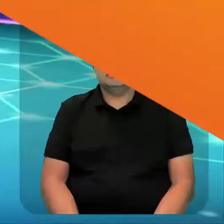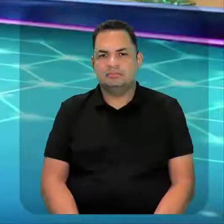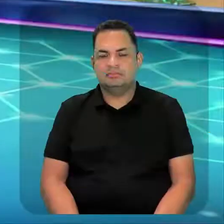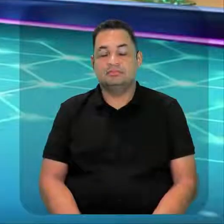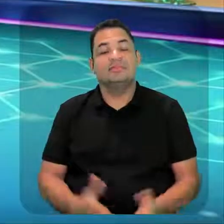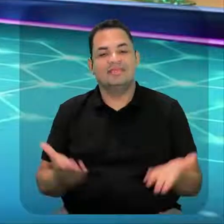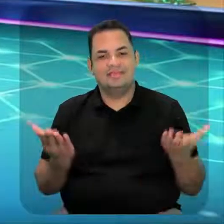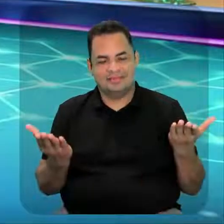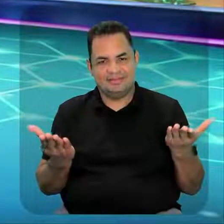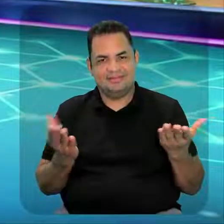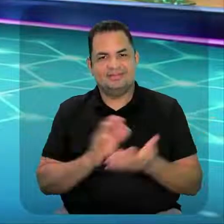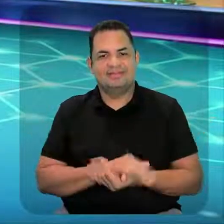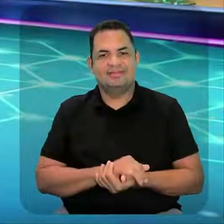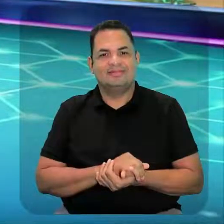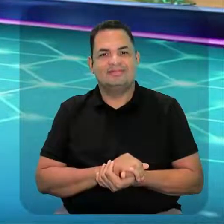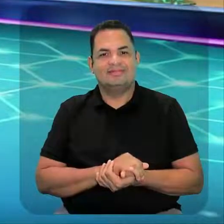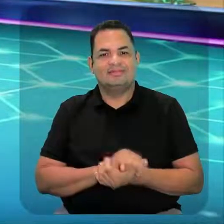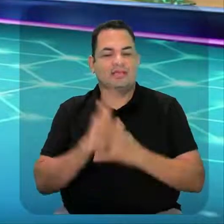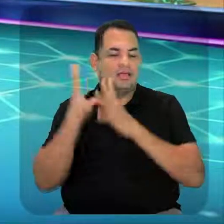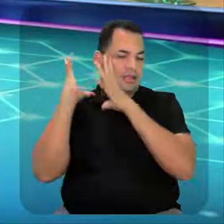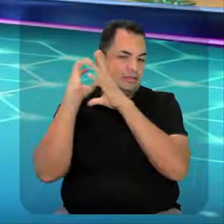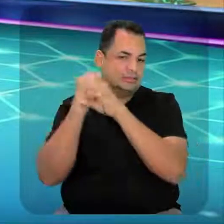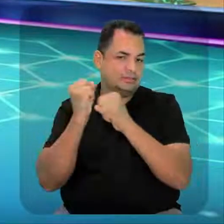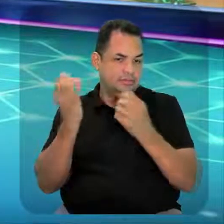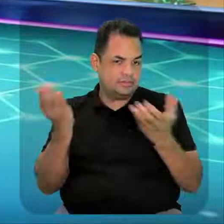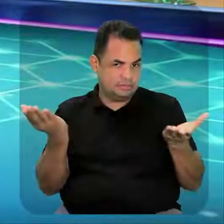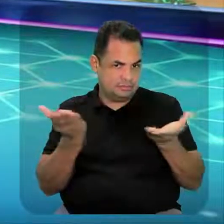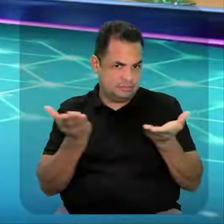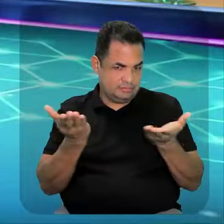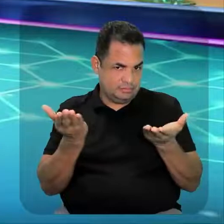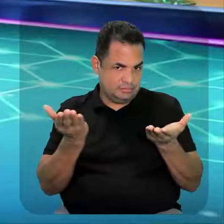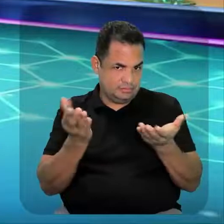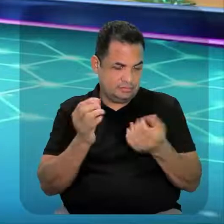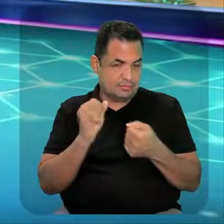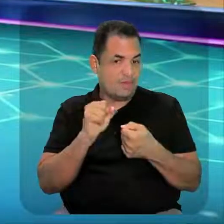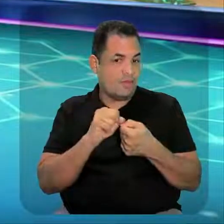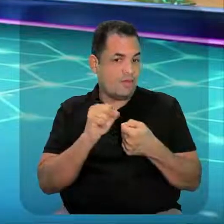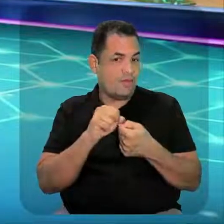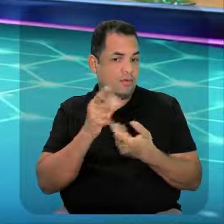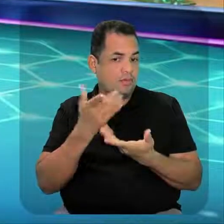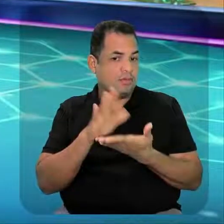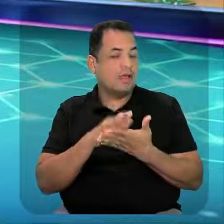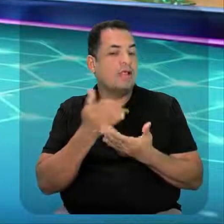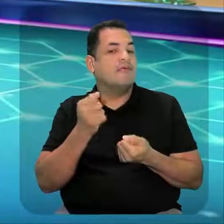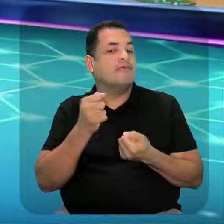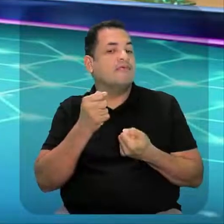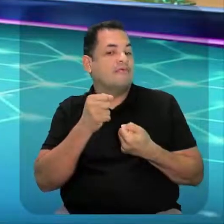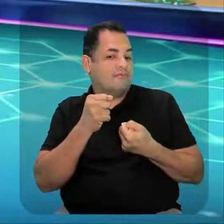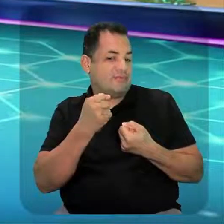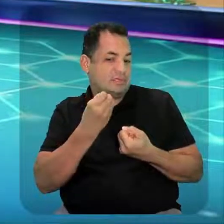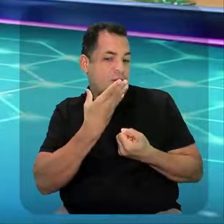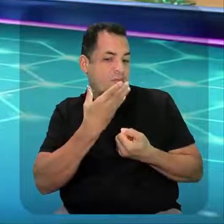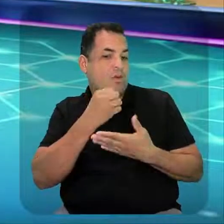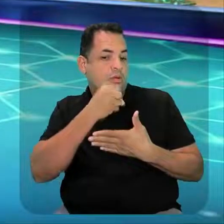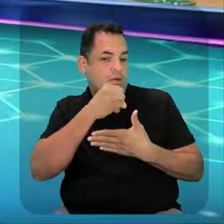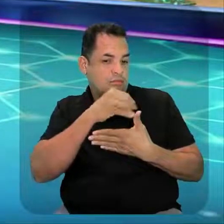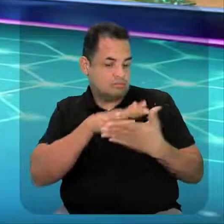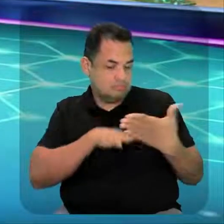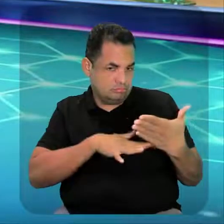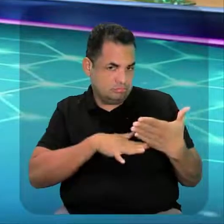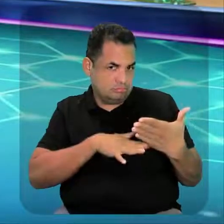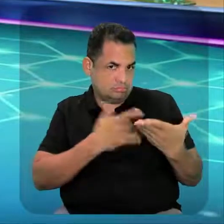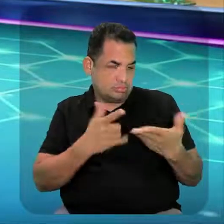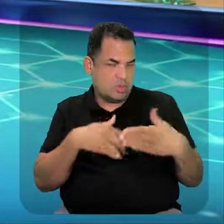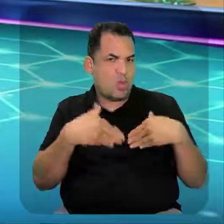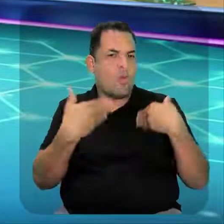E aí pessoal, essa revisão agora a gente vai fazer para você ter sucesso lá na atividade. Lembrando